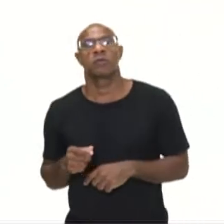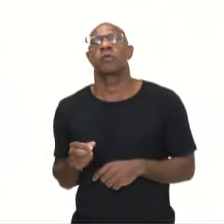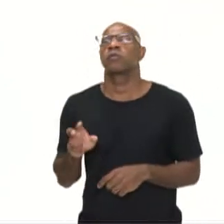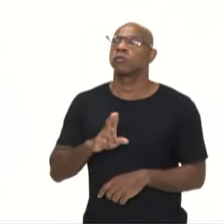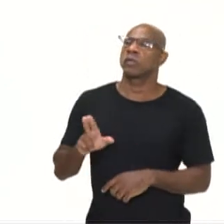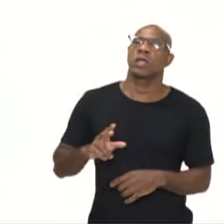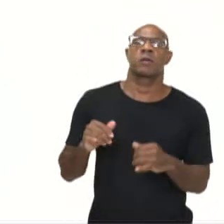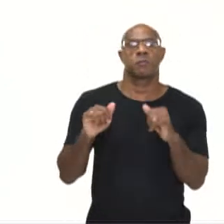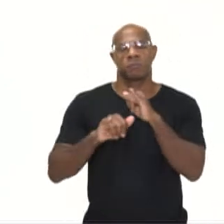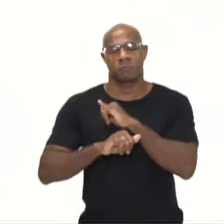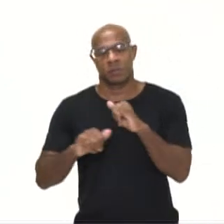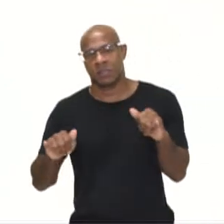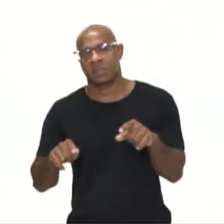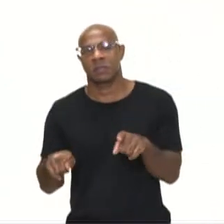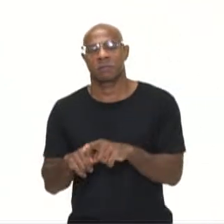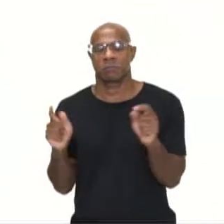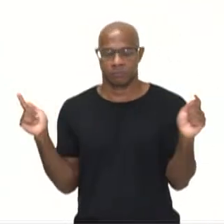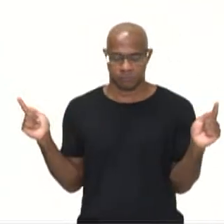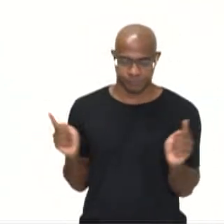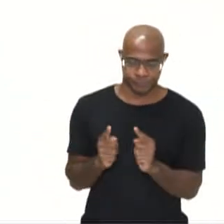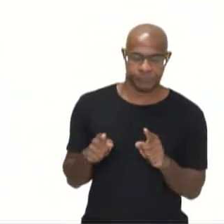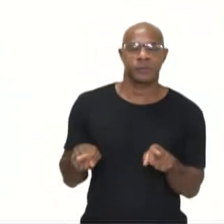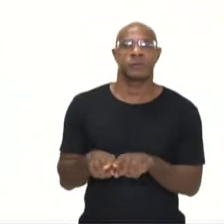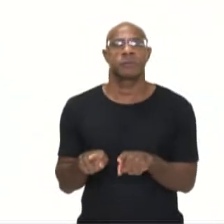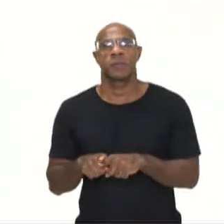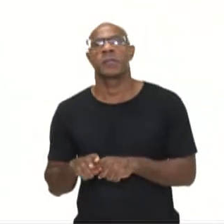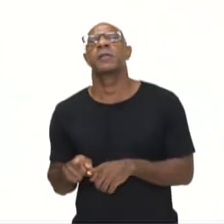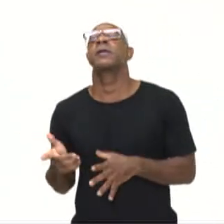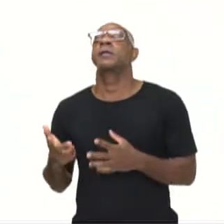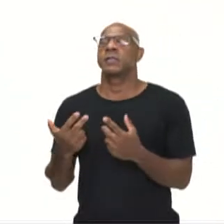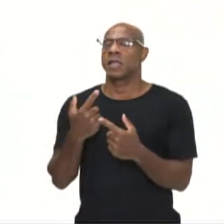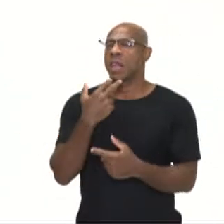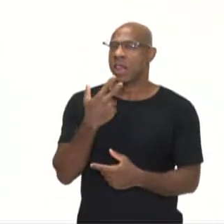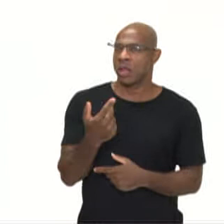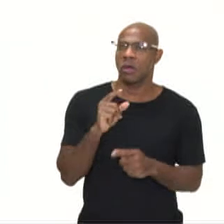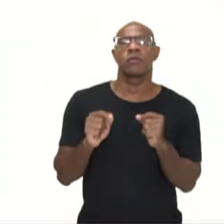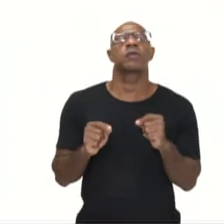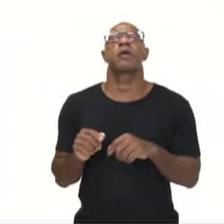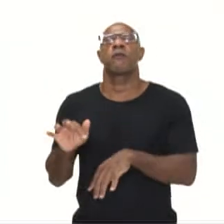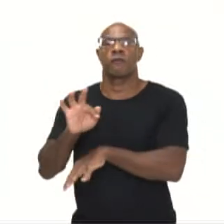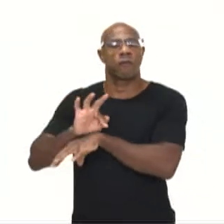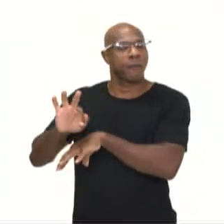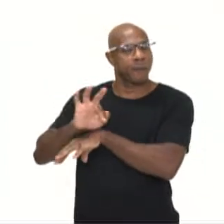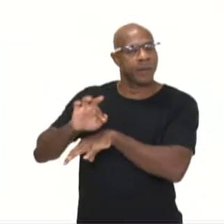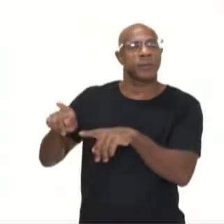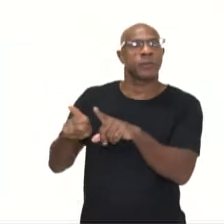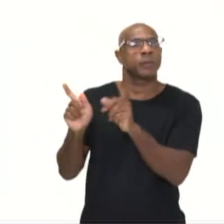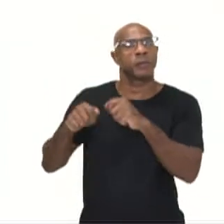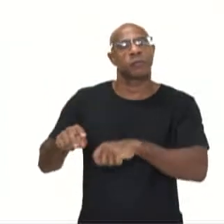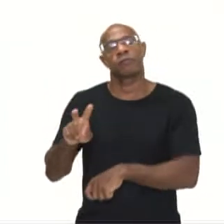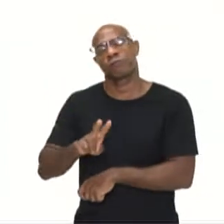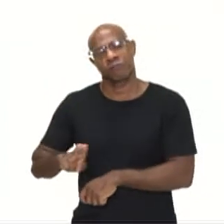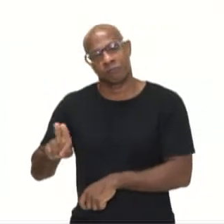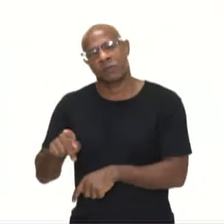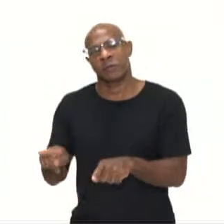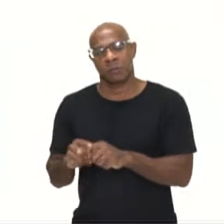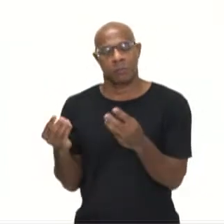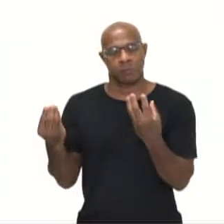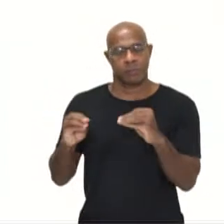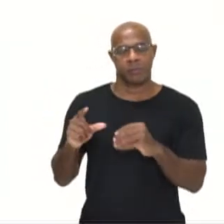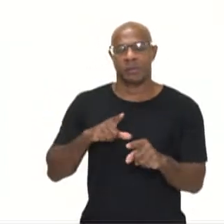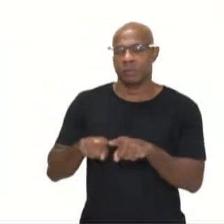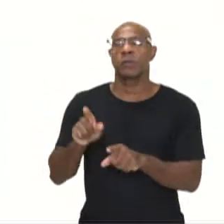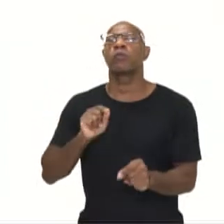abreviações, a linguagem informal, pertenece à cultura digital, desenvolvendo a interação